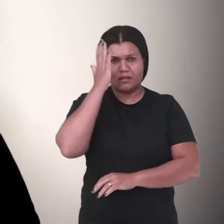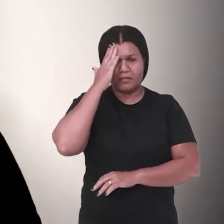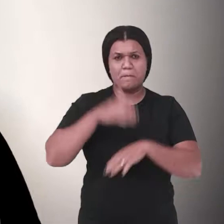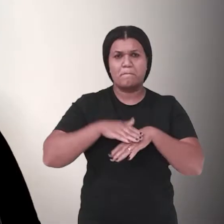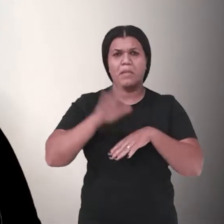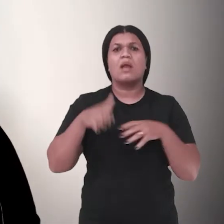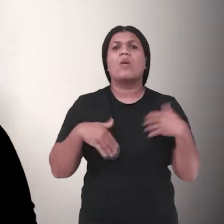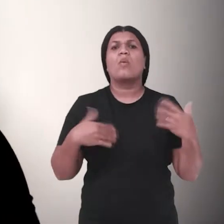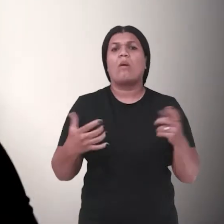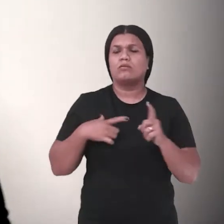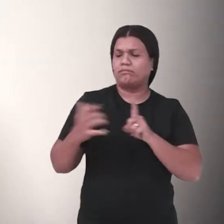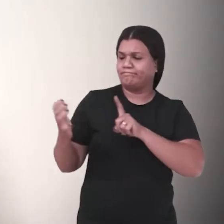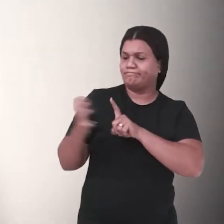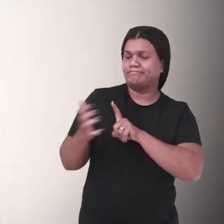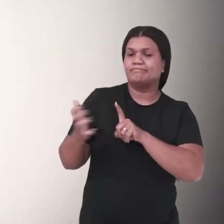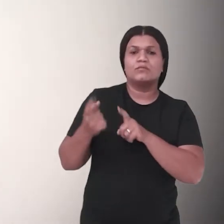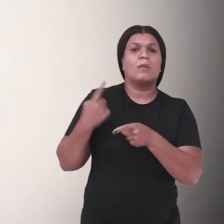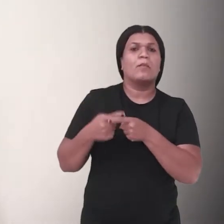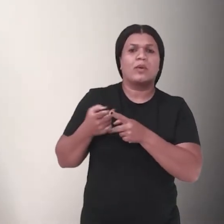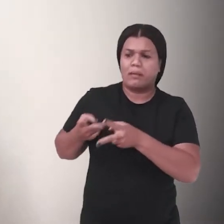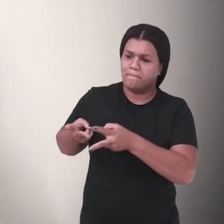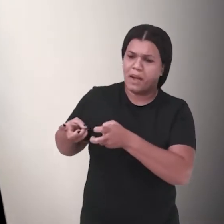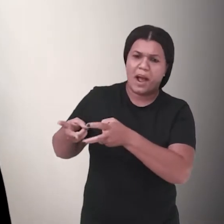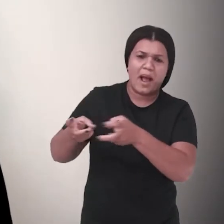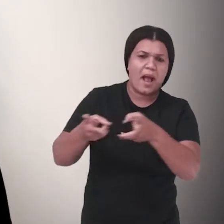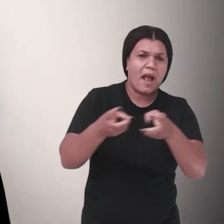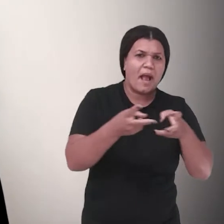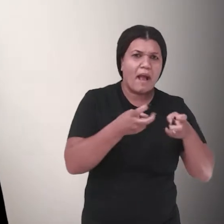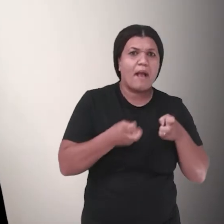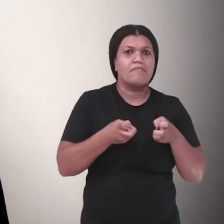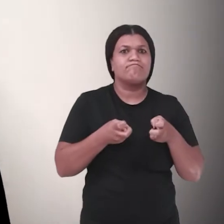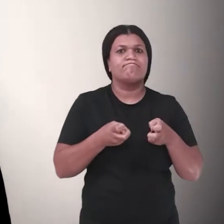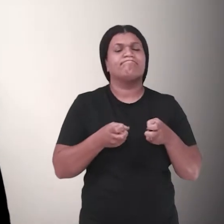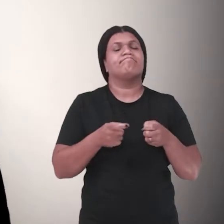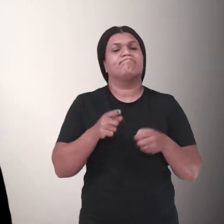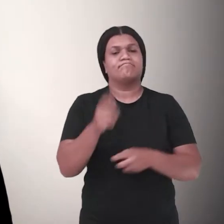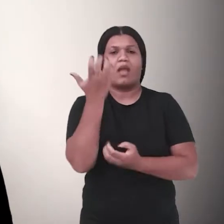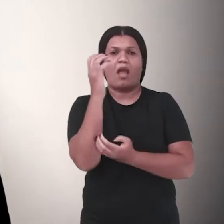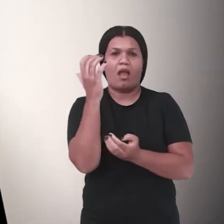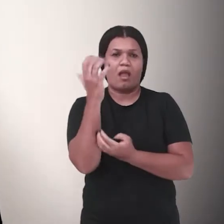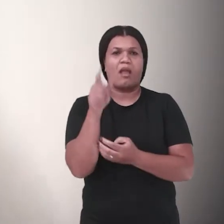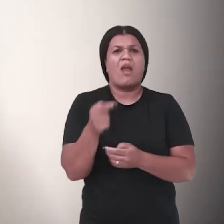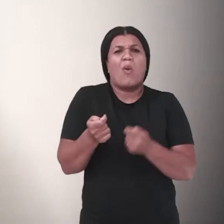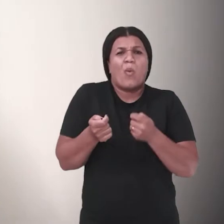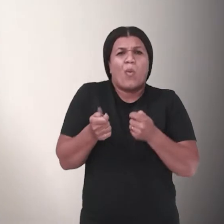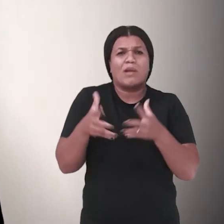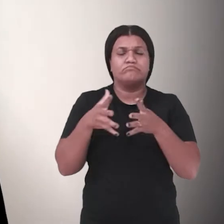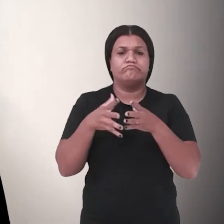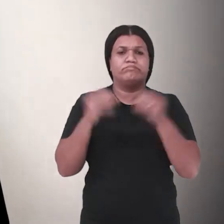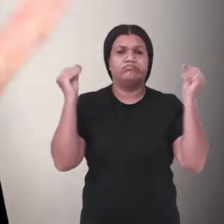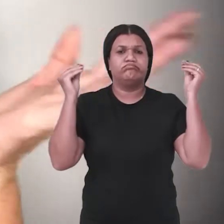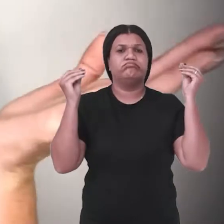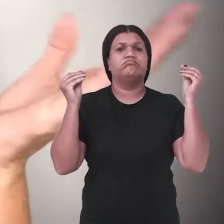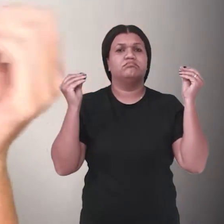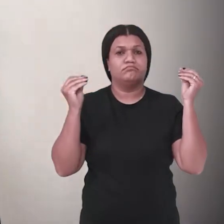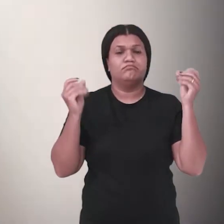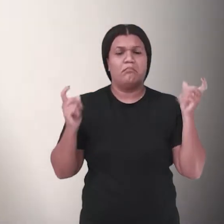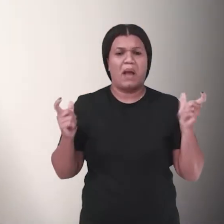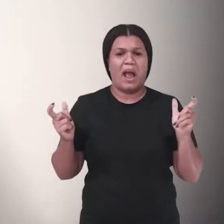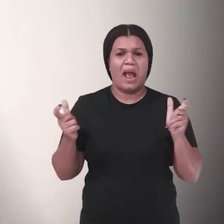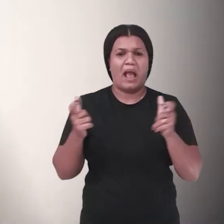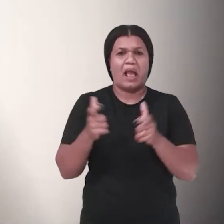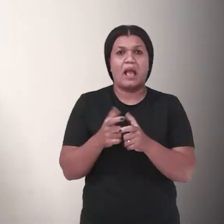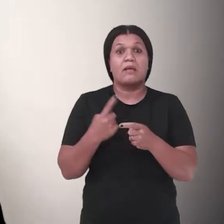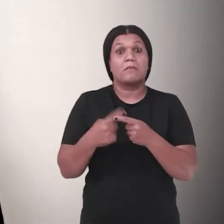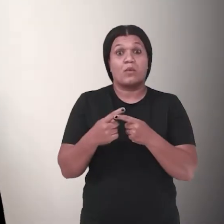E você quer saber quais foram as consequências da exploração intensa dessa árvore? Ela quase foi